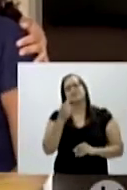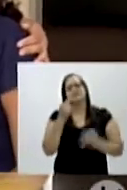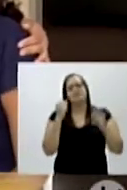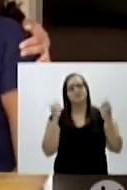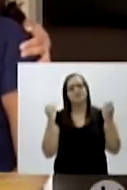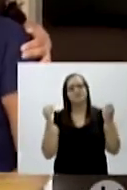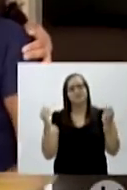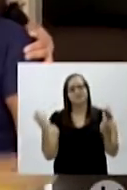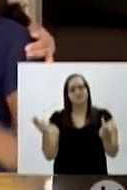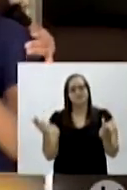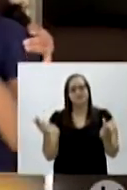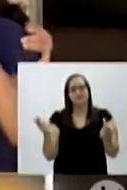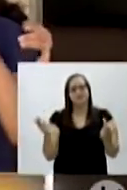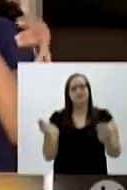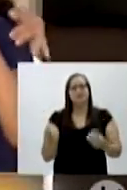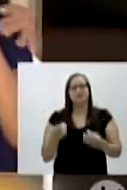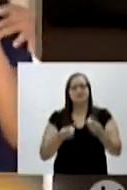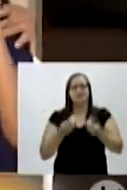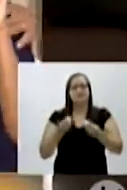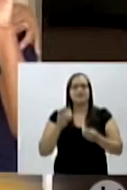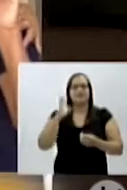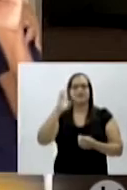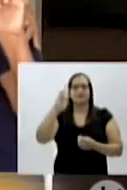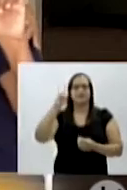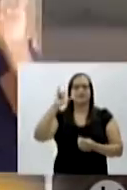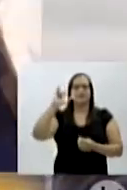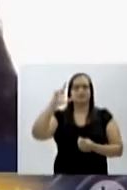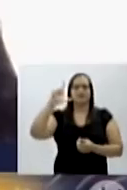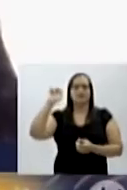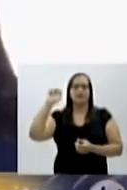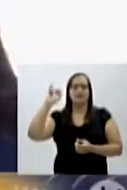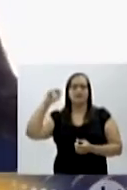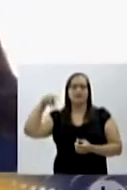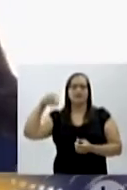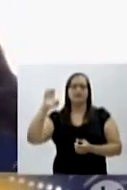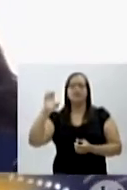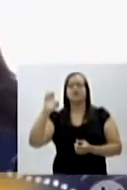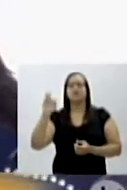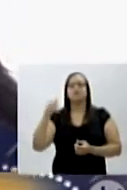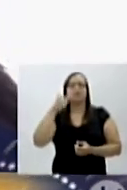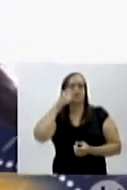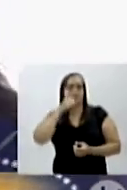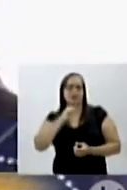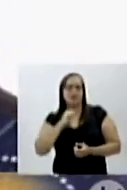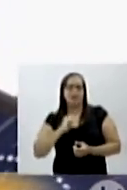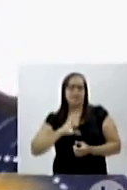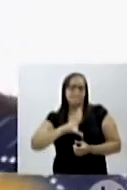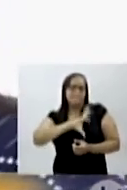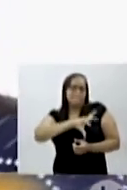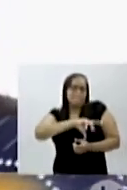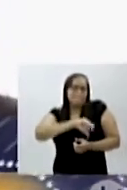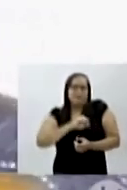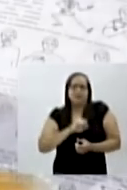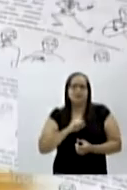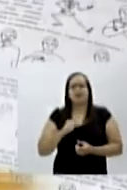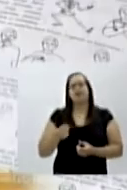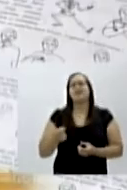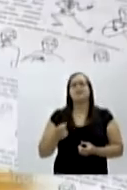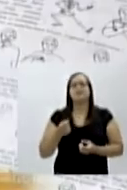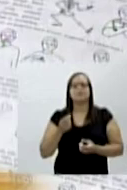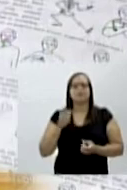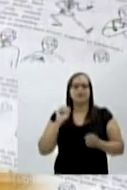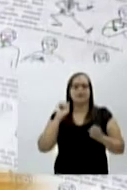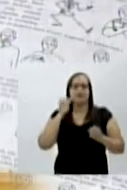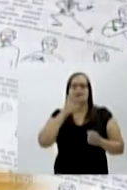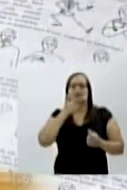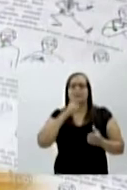a diferença. Por isso, entra em cena a Edilaine, uma mulher apaixonada pela língua brasileira de sinais. Na casa